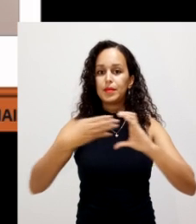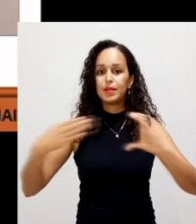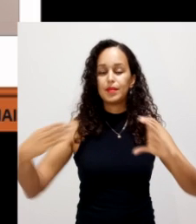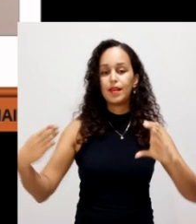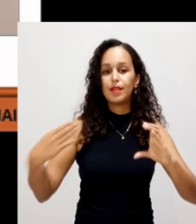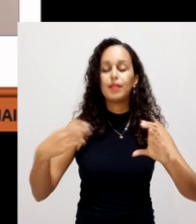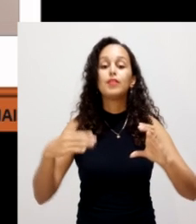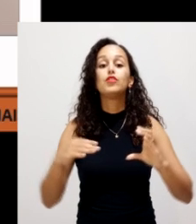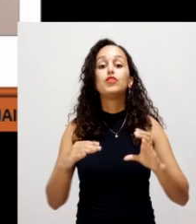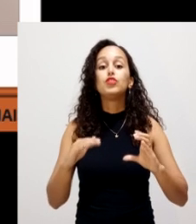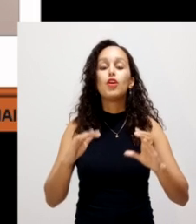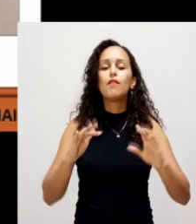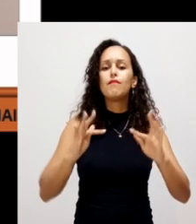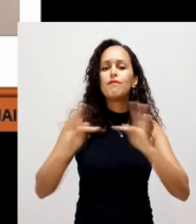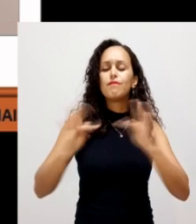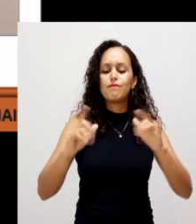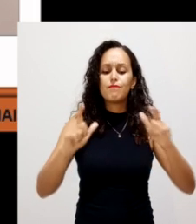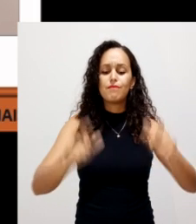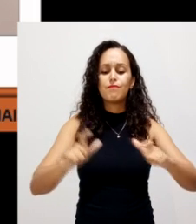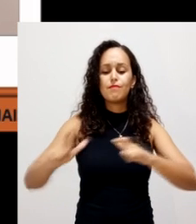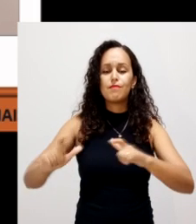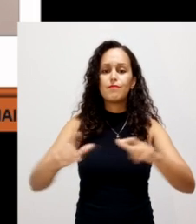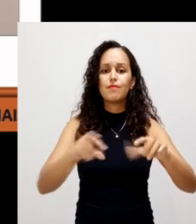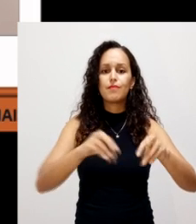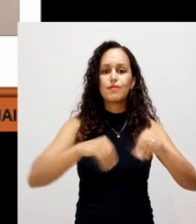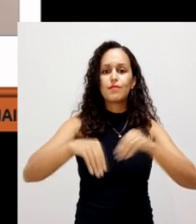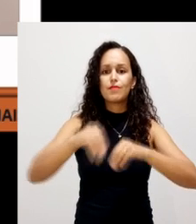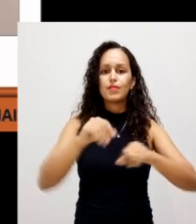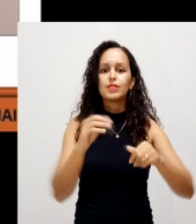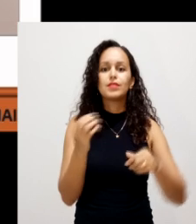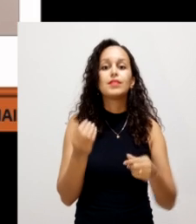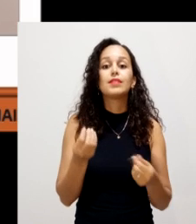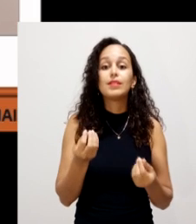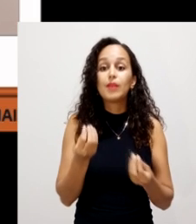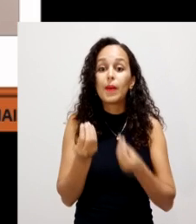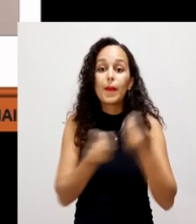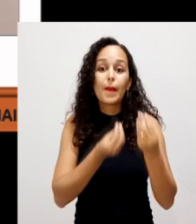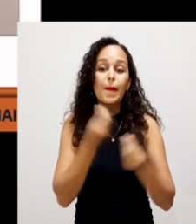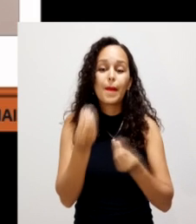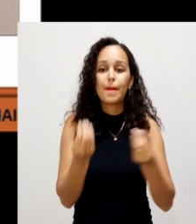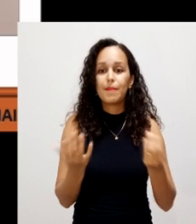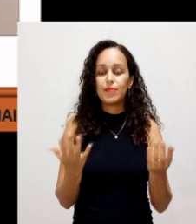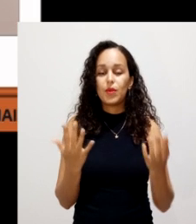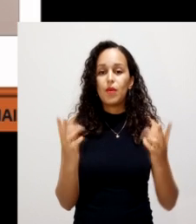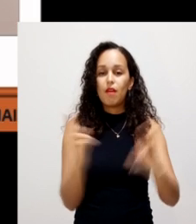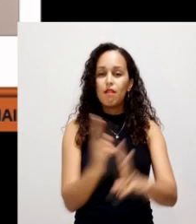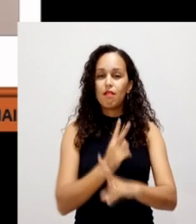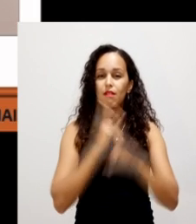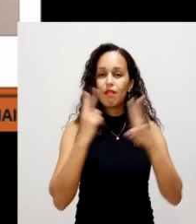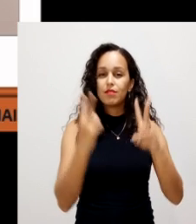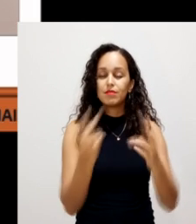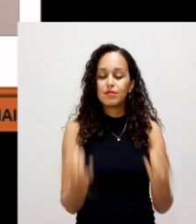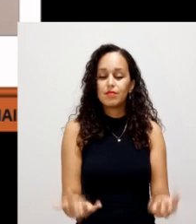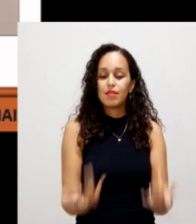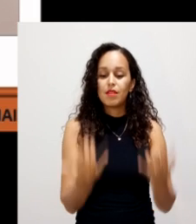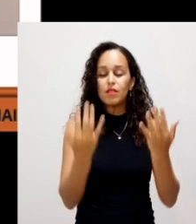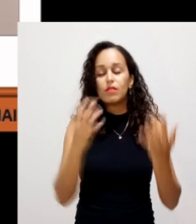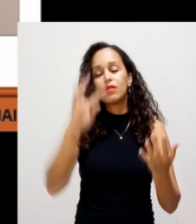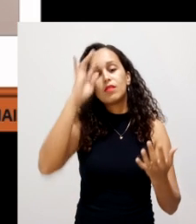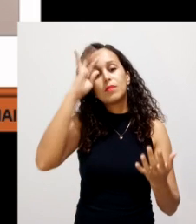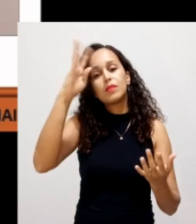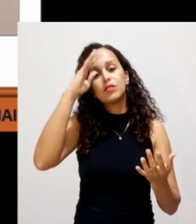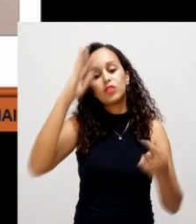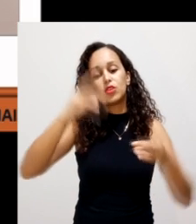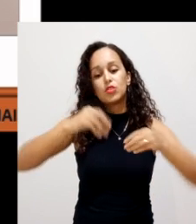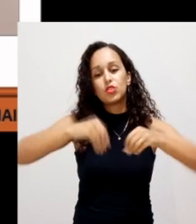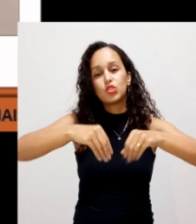Como a gente vai melhorar as qualidades físicas? Formação de agregados, porosidade, a eração, imagina um solo que é muito arenejo,